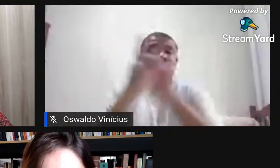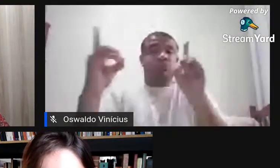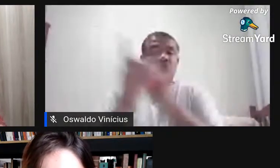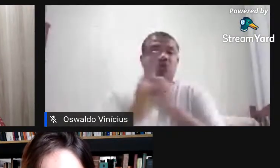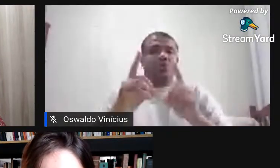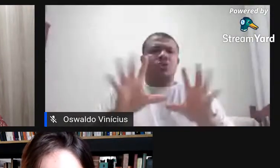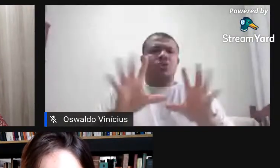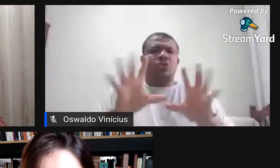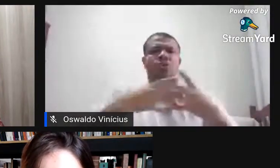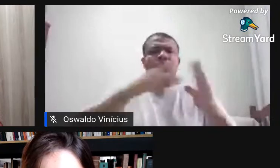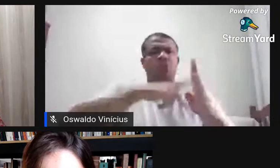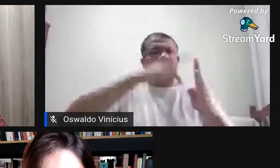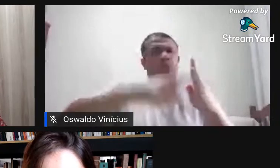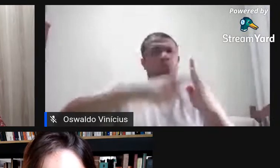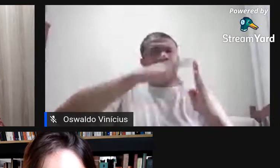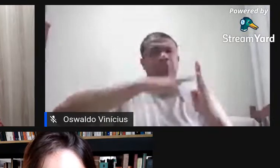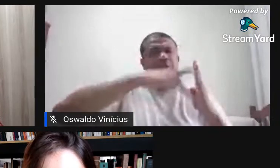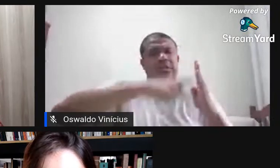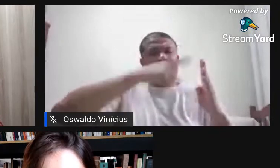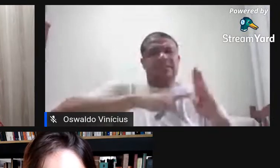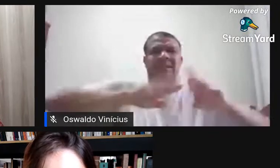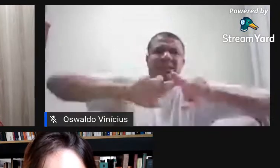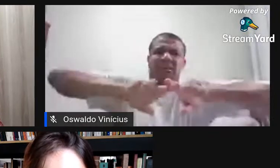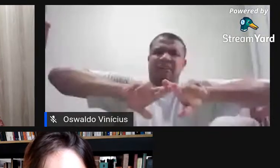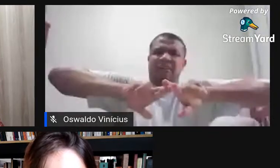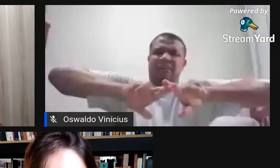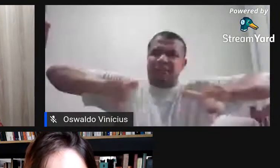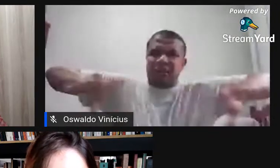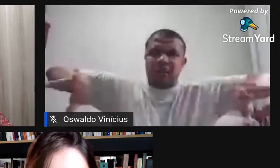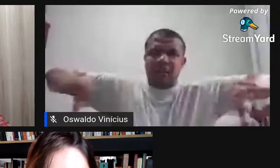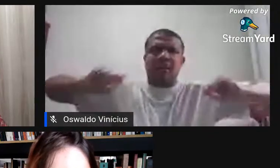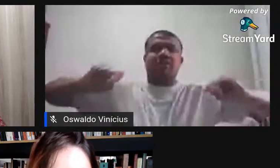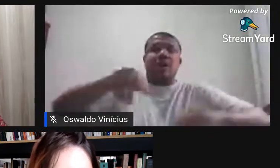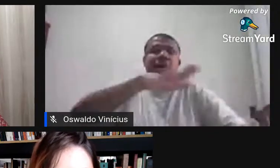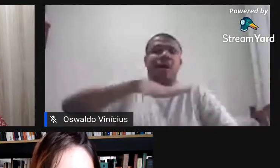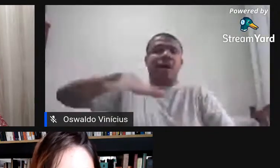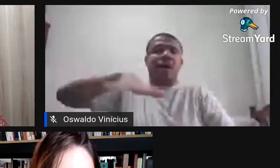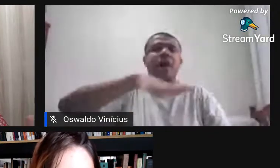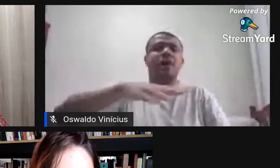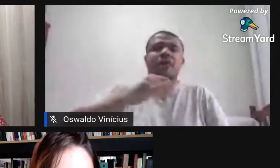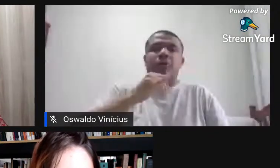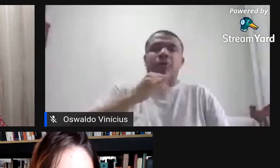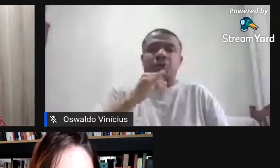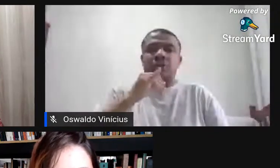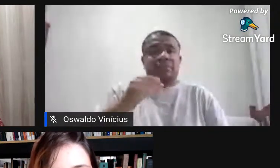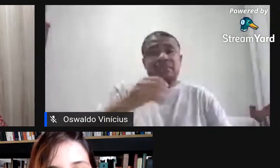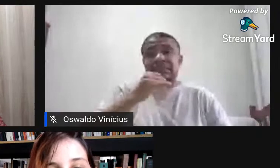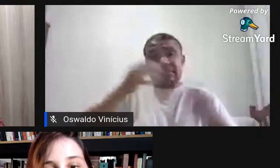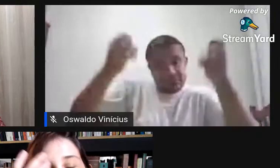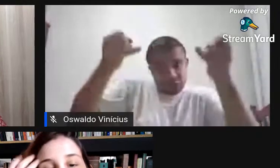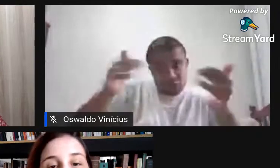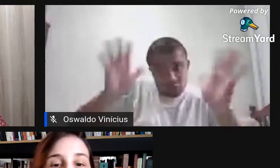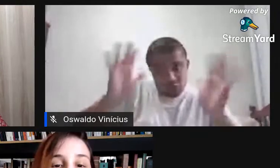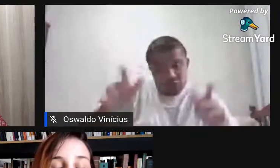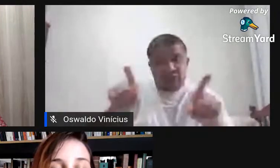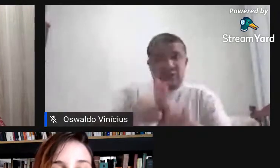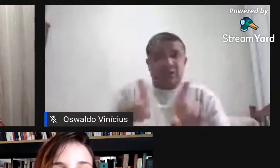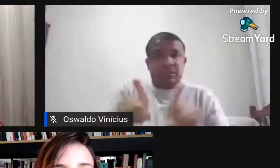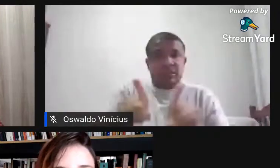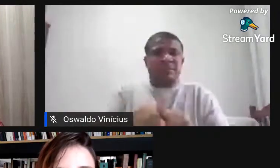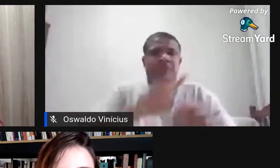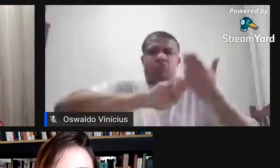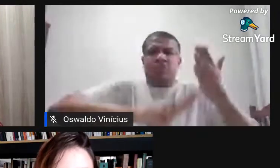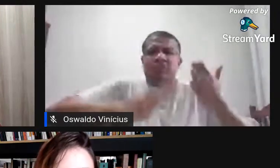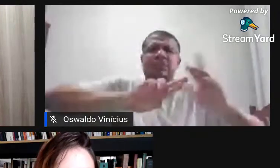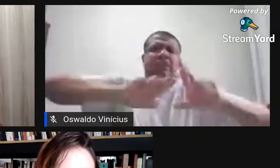tem professores de várias áreas, como a Clara mencionou, mas também de várias universidades.